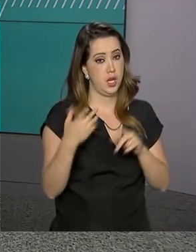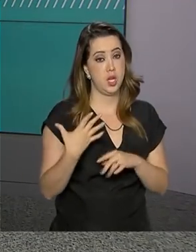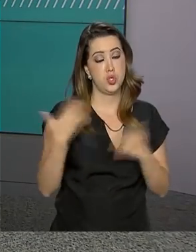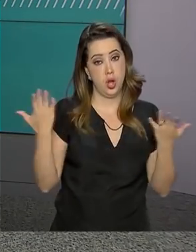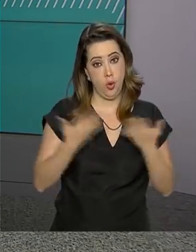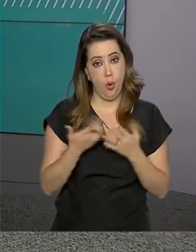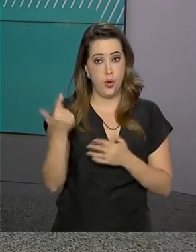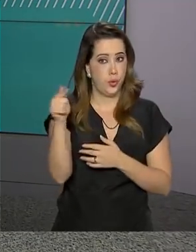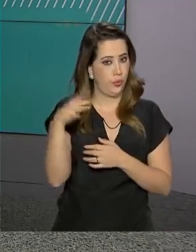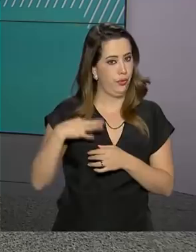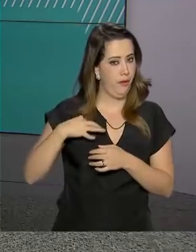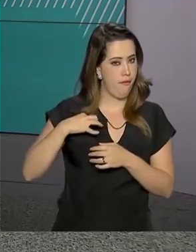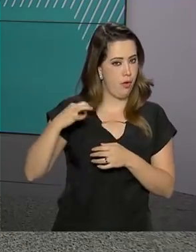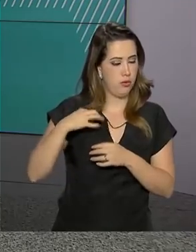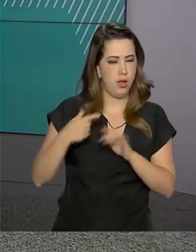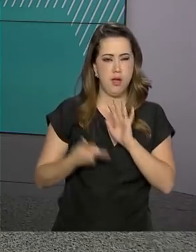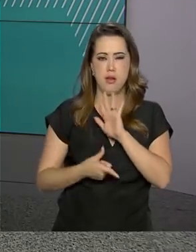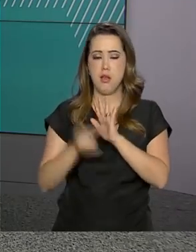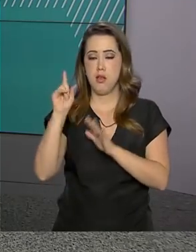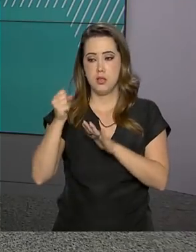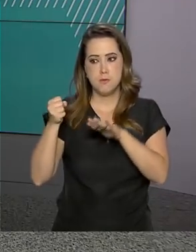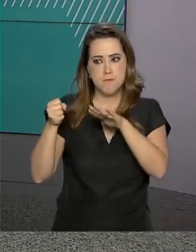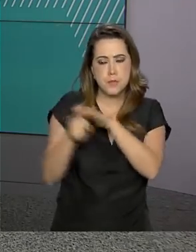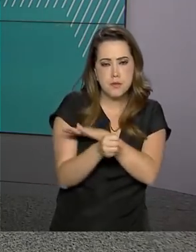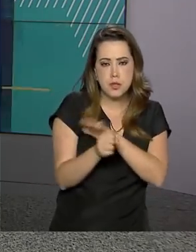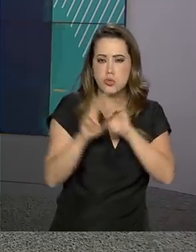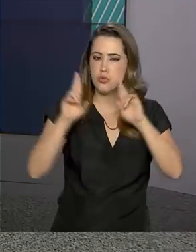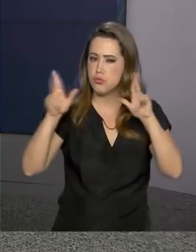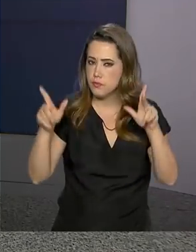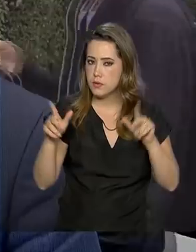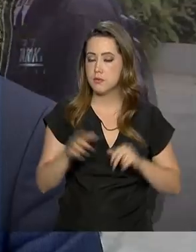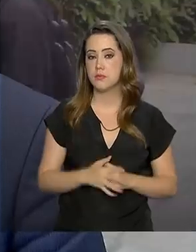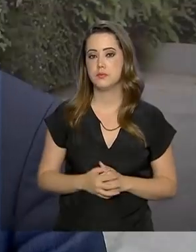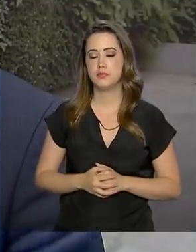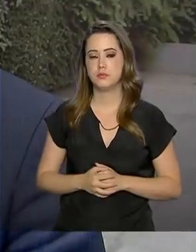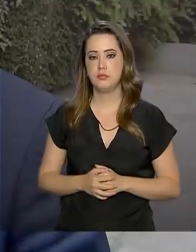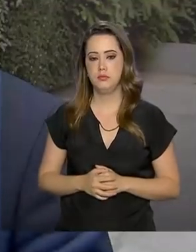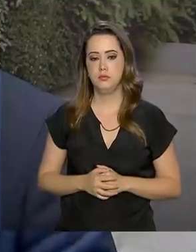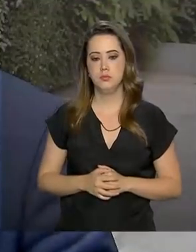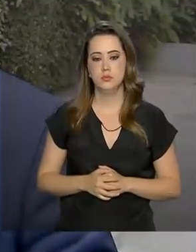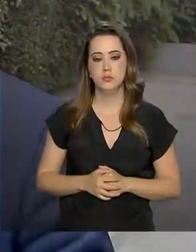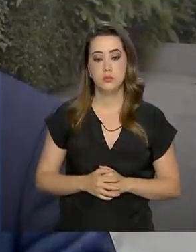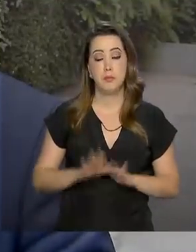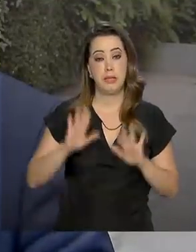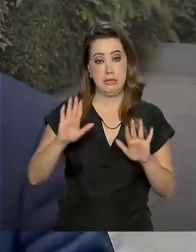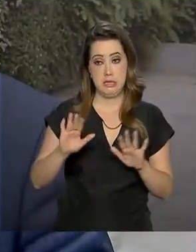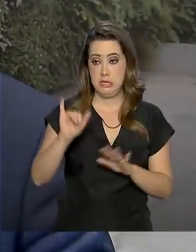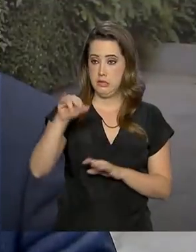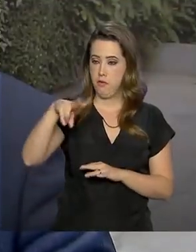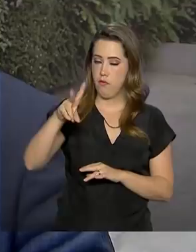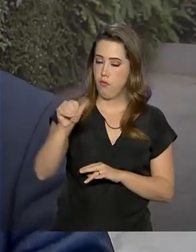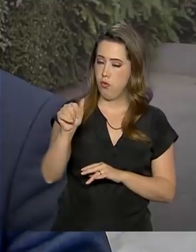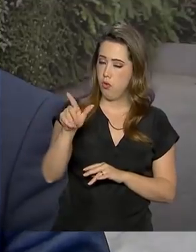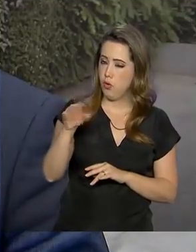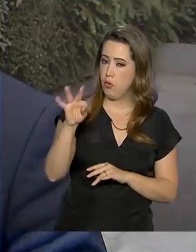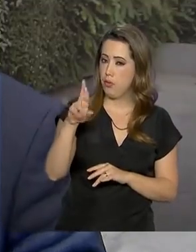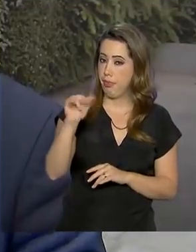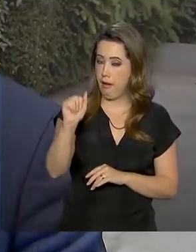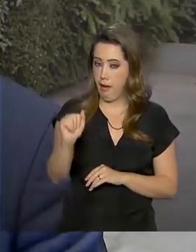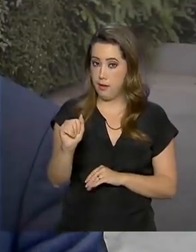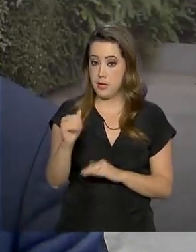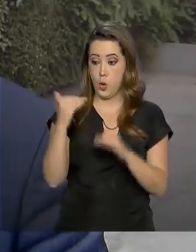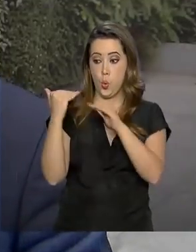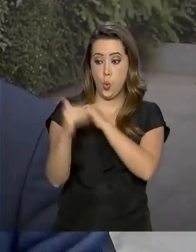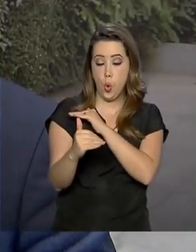compulsória que já existia. Vamos então entender. A internação involuntária acontece contra